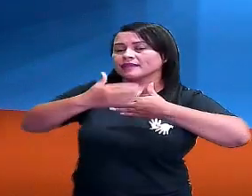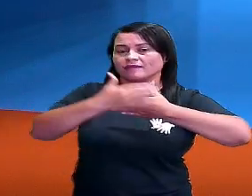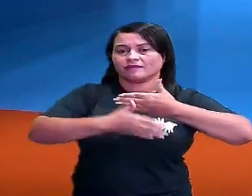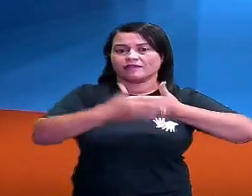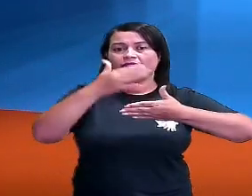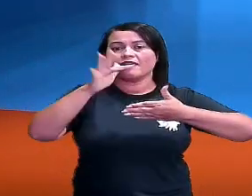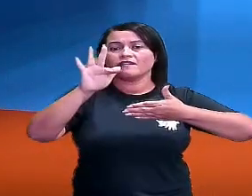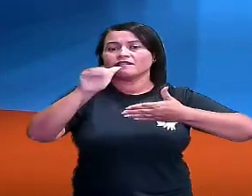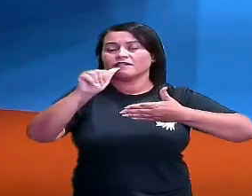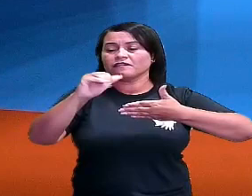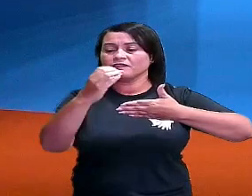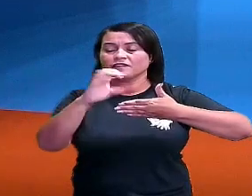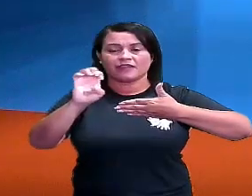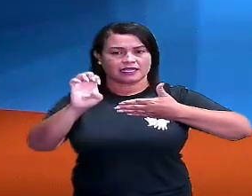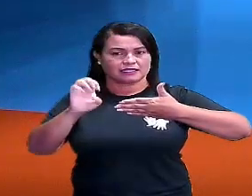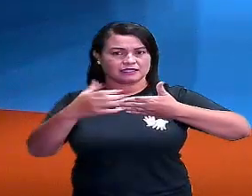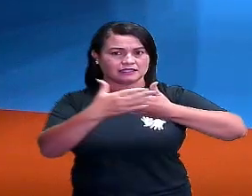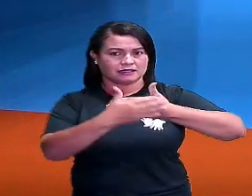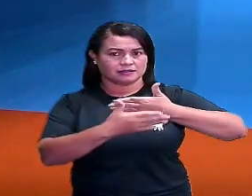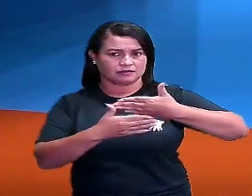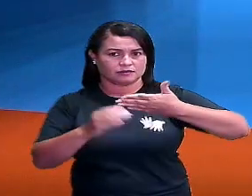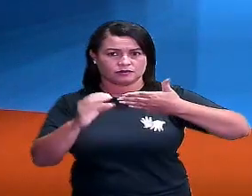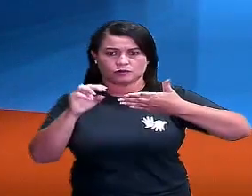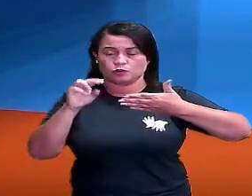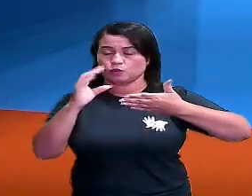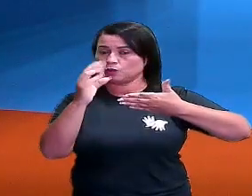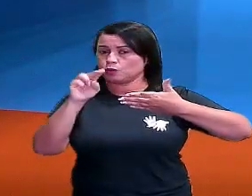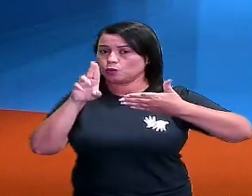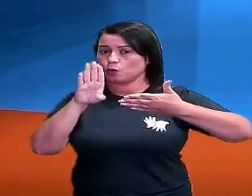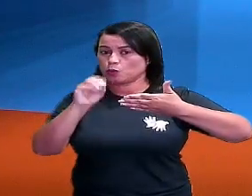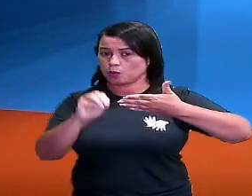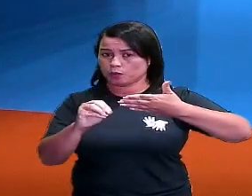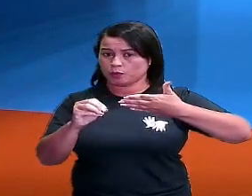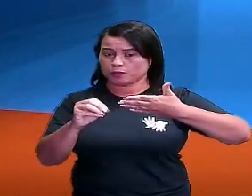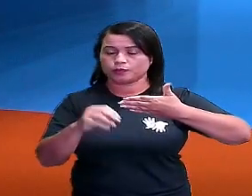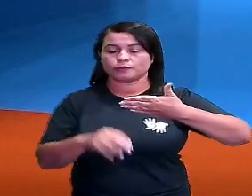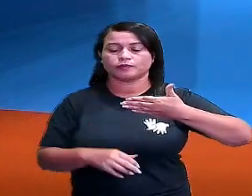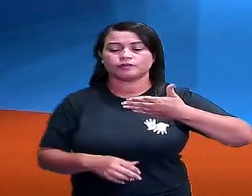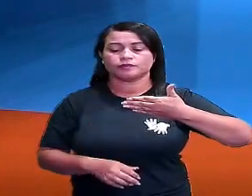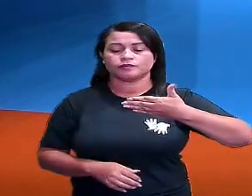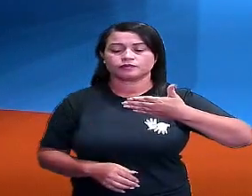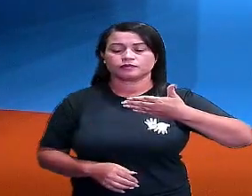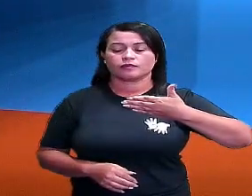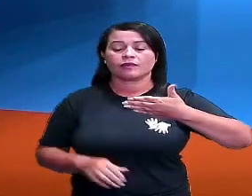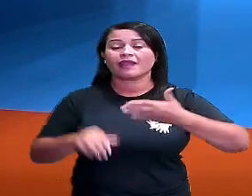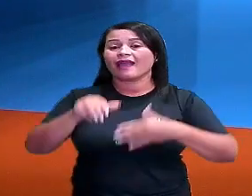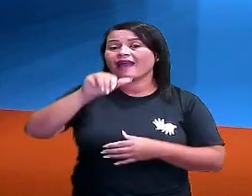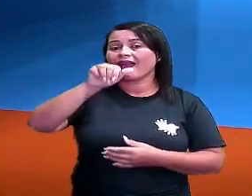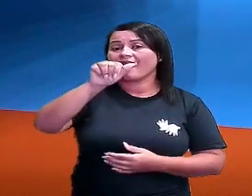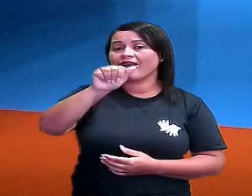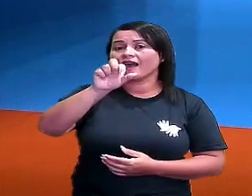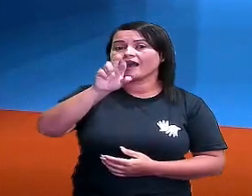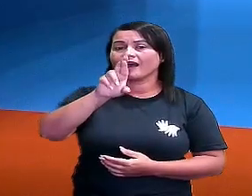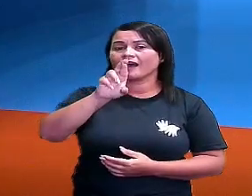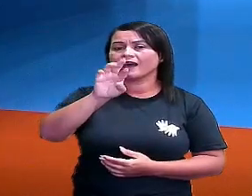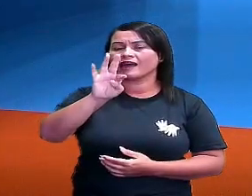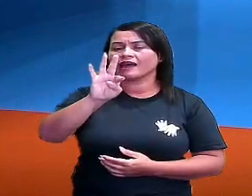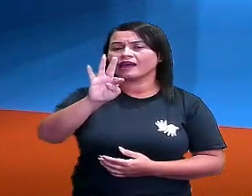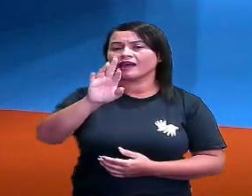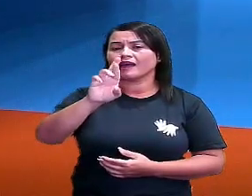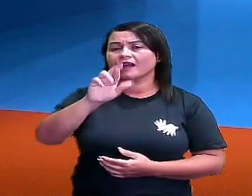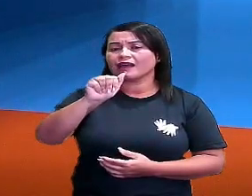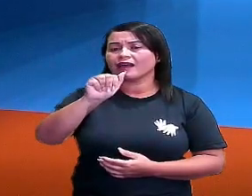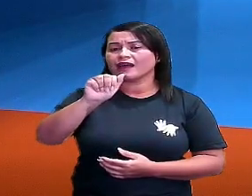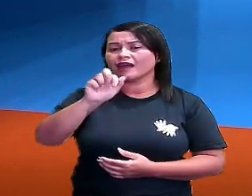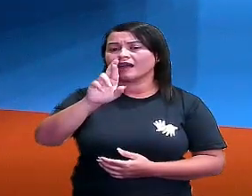face do meu cubo, certo? A aresta é esse segmento... Por que eu chamo de